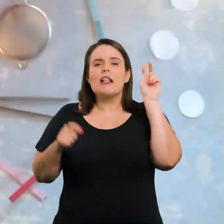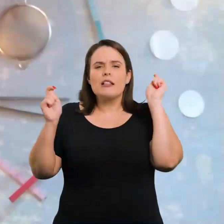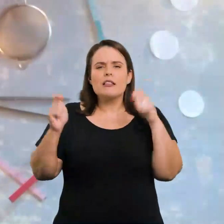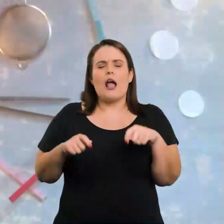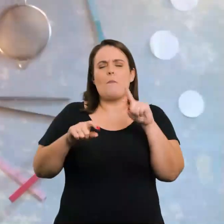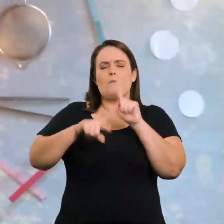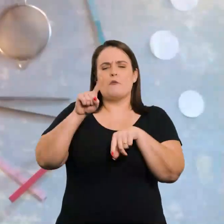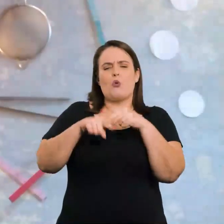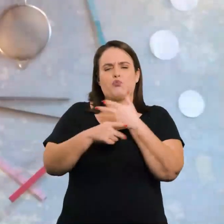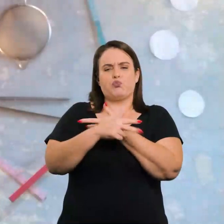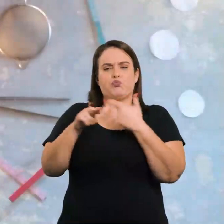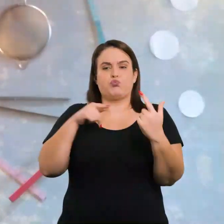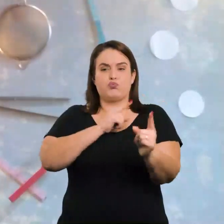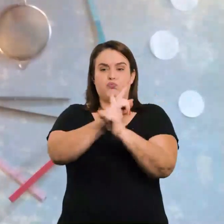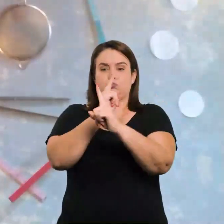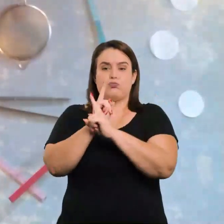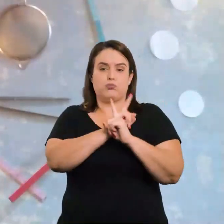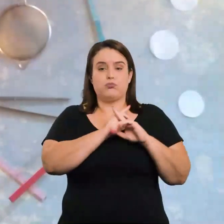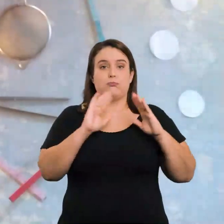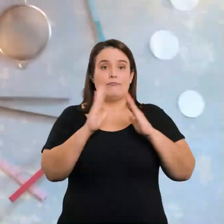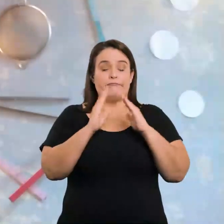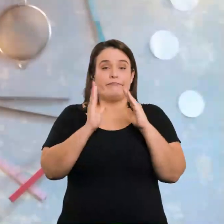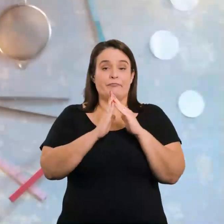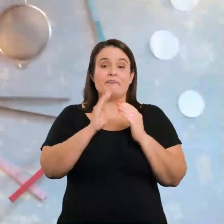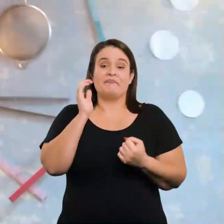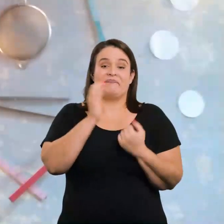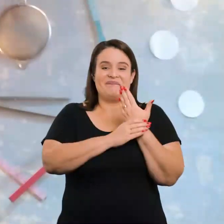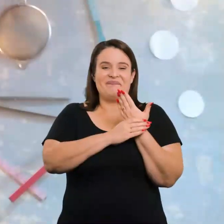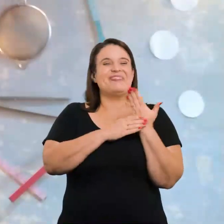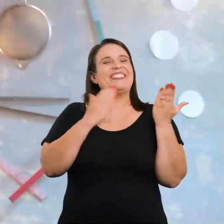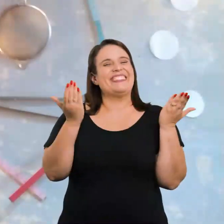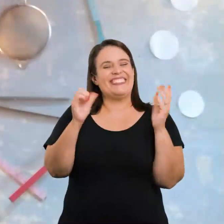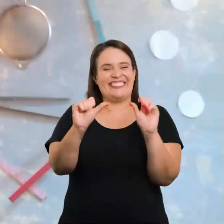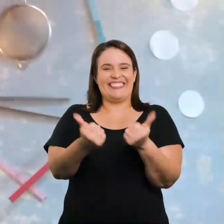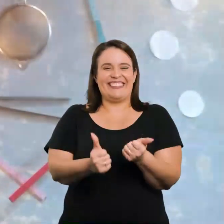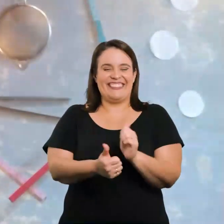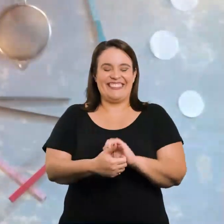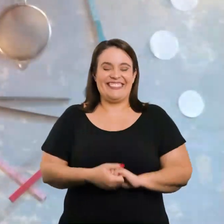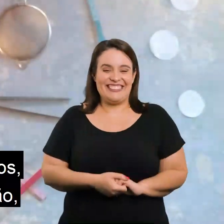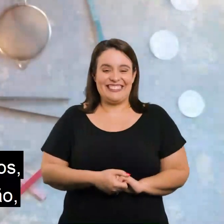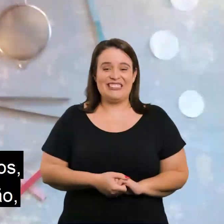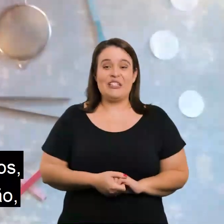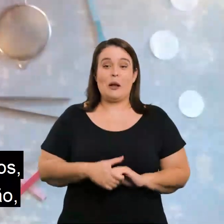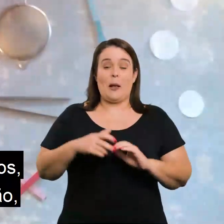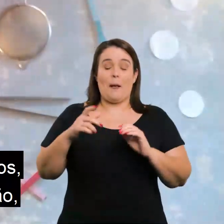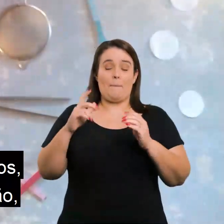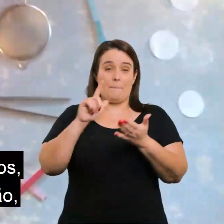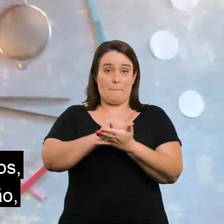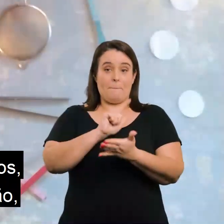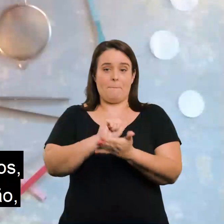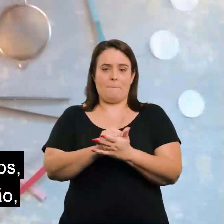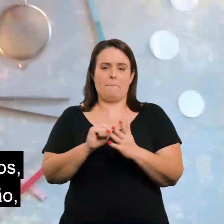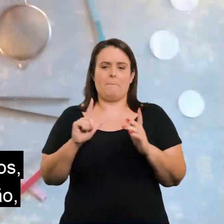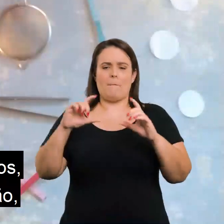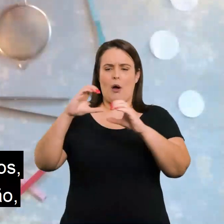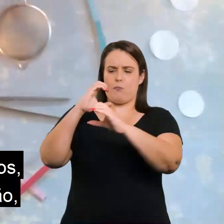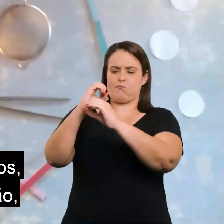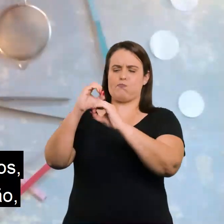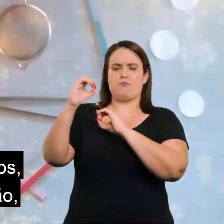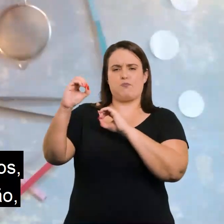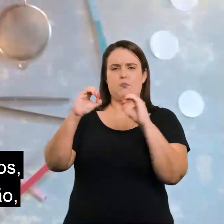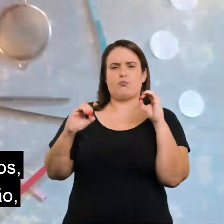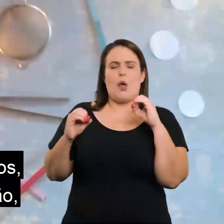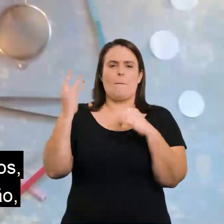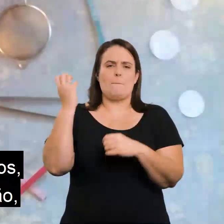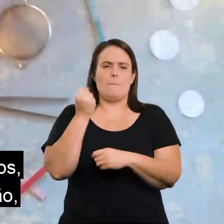diversos objetos e materiais que eu encontrei pela casa para construir essa escultura. Tem círculos de papéis, brancos e roxos,